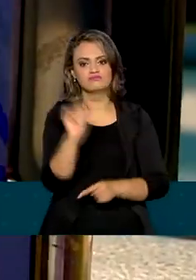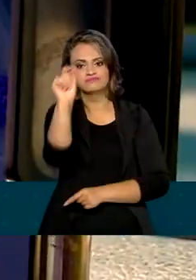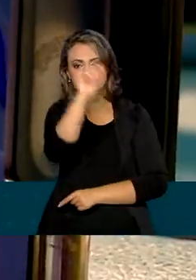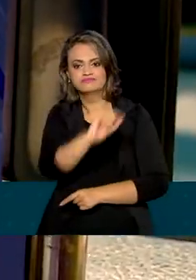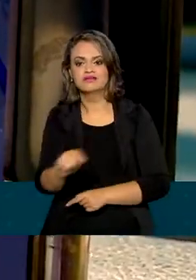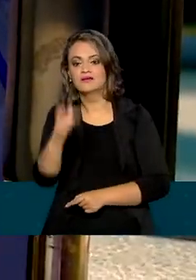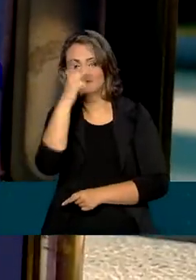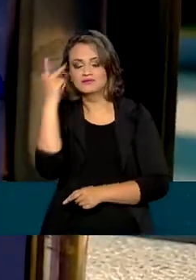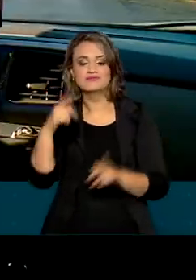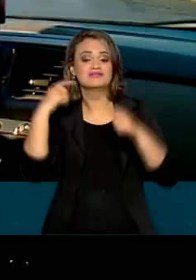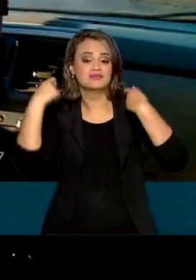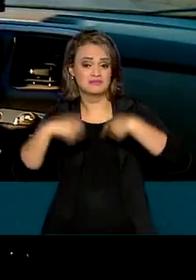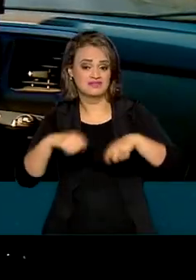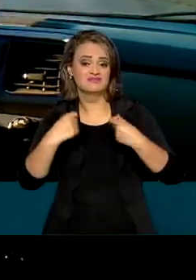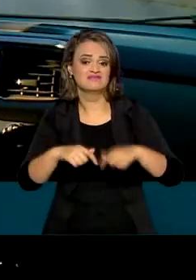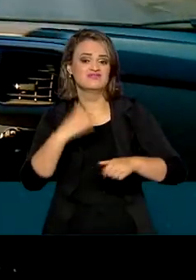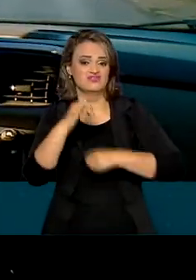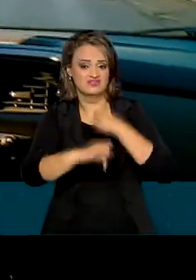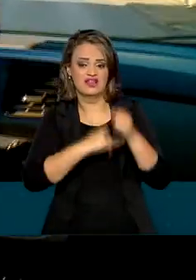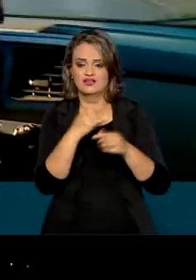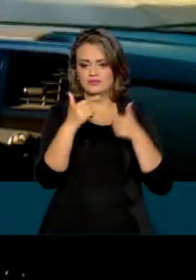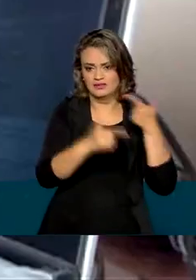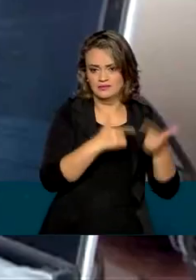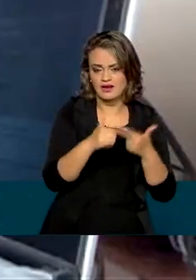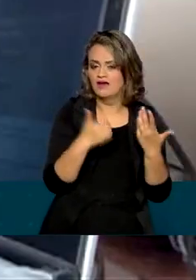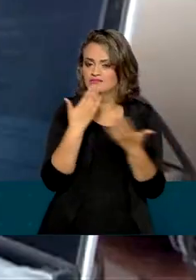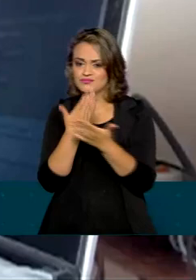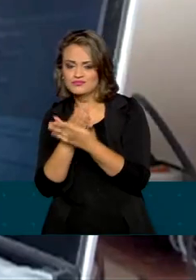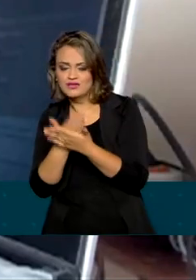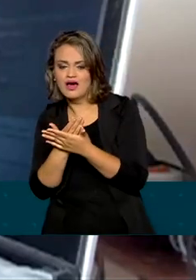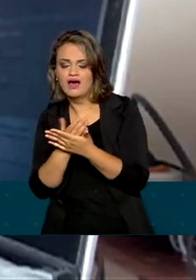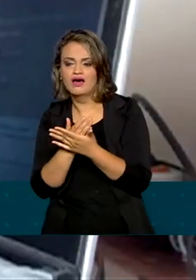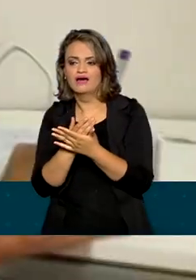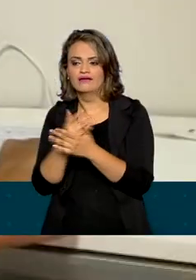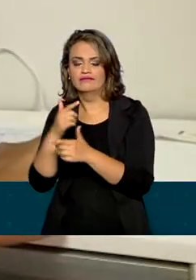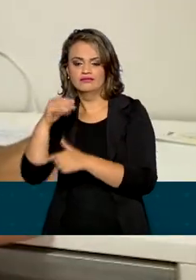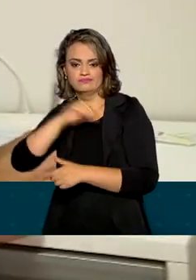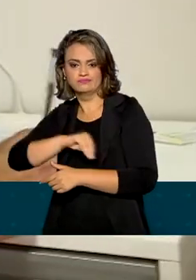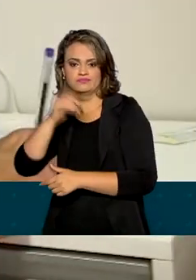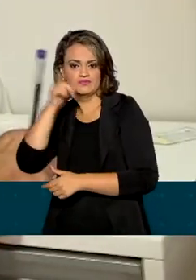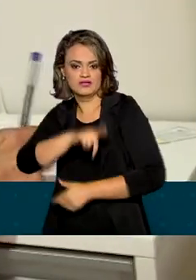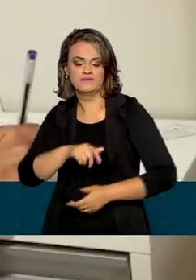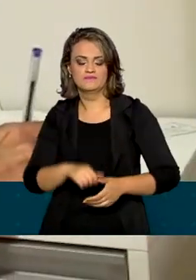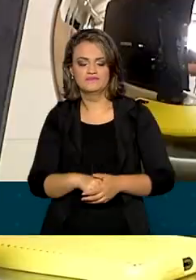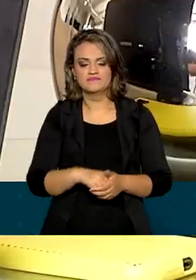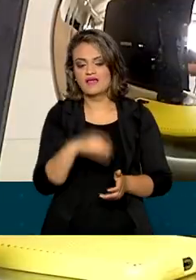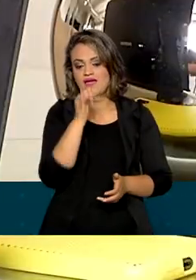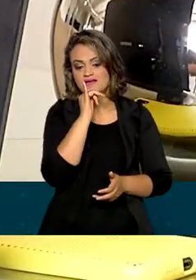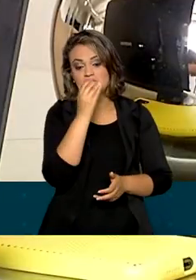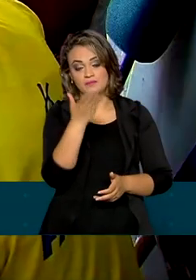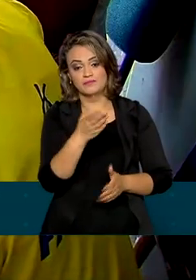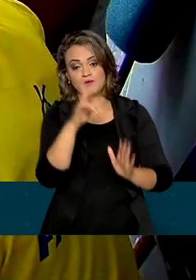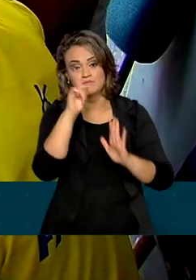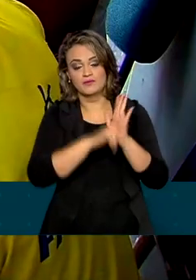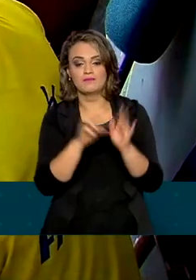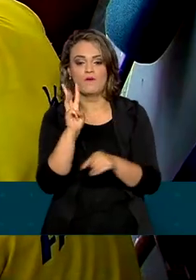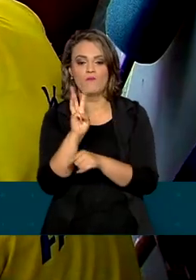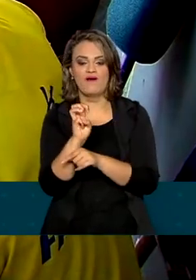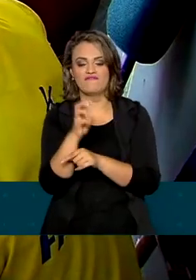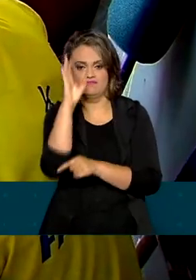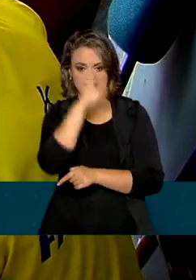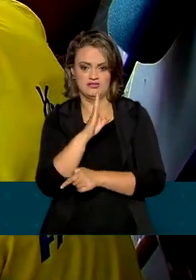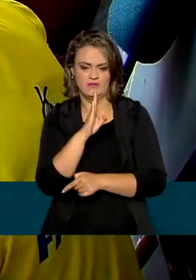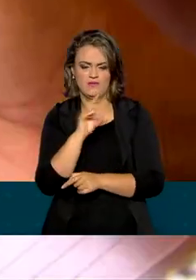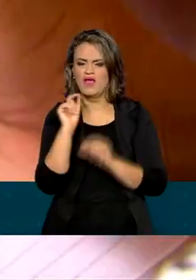cidadãos que necessitam do serviço para trabalhar, estudar e obter renda. Um exemplo é o programa Wi-Fi Brasil,